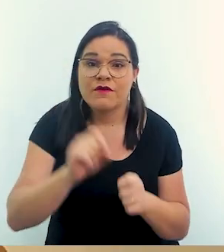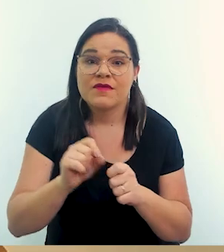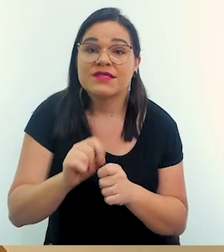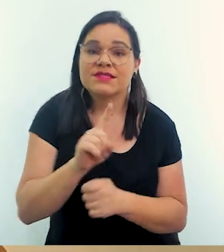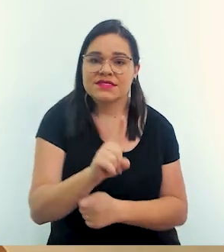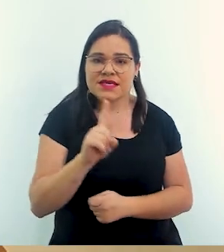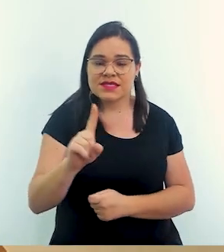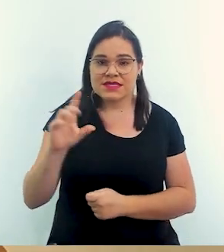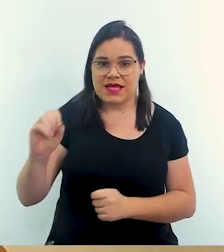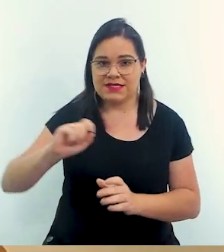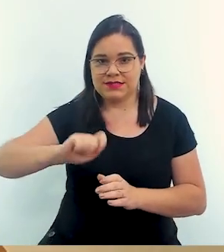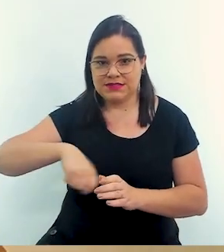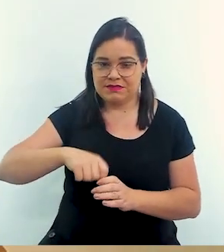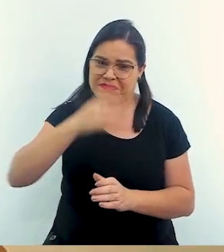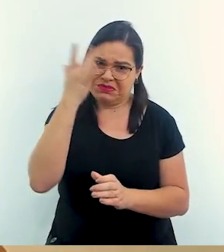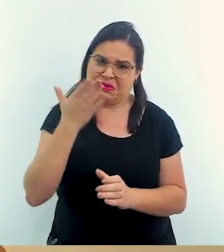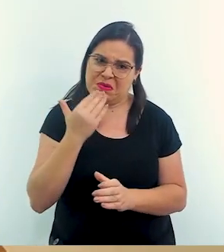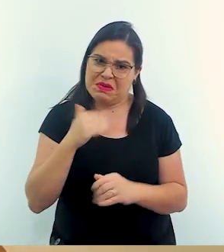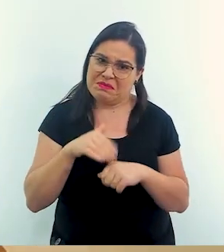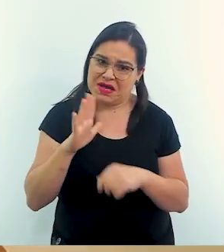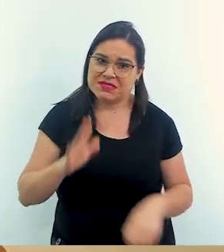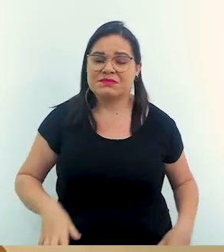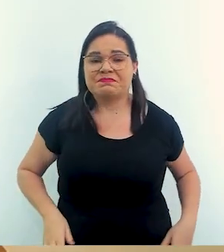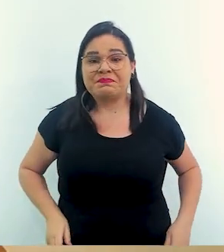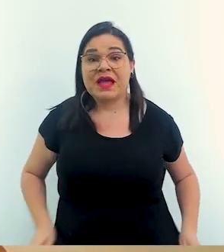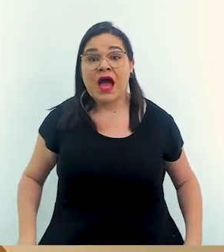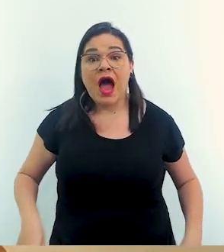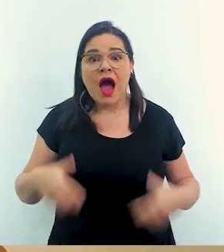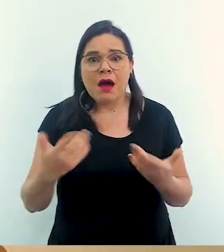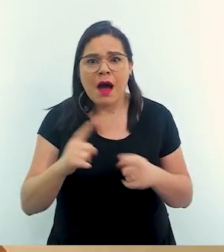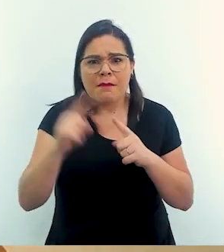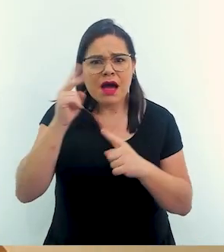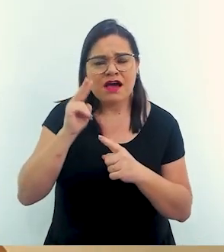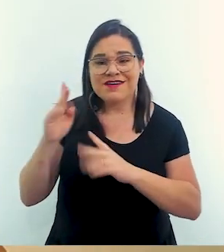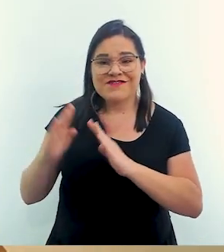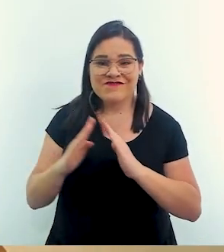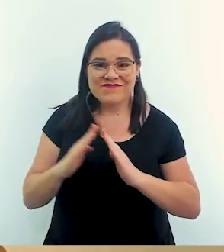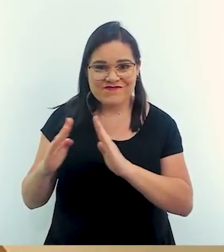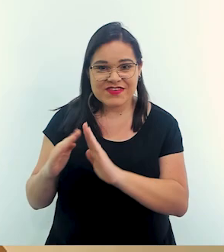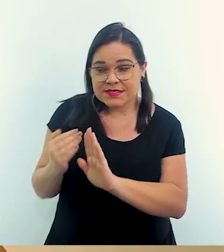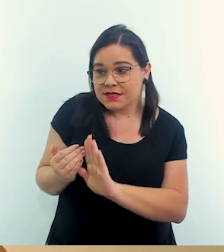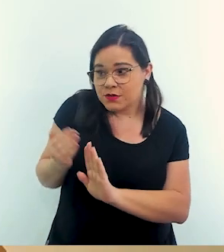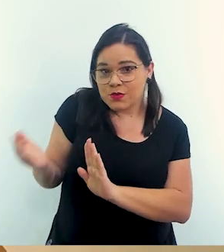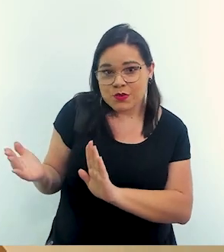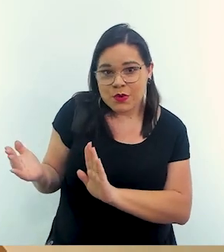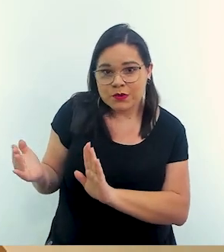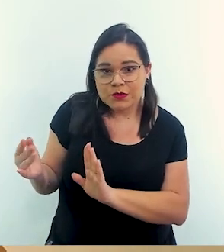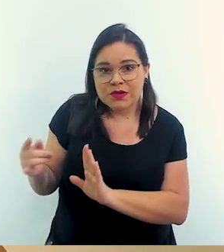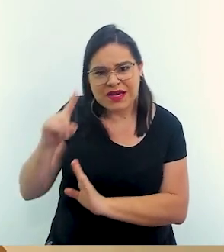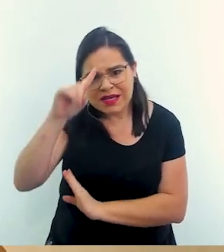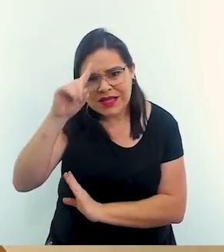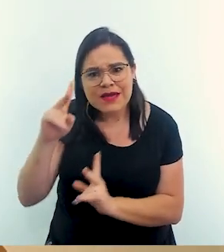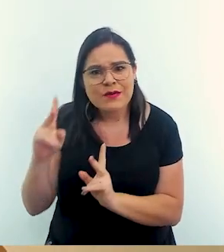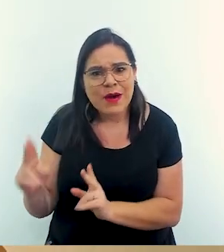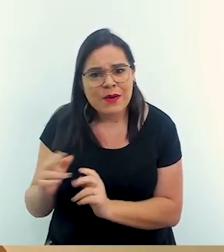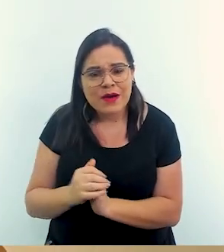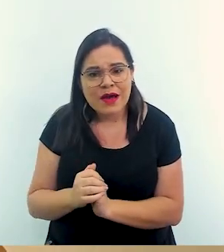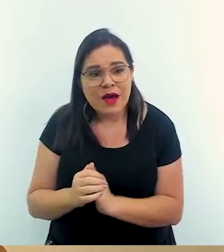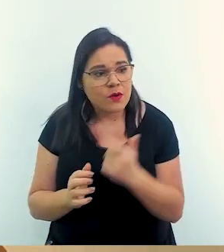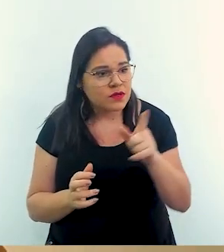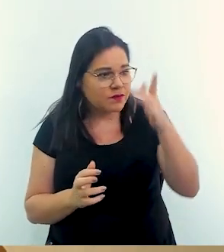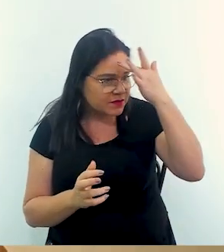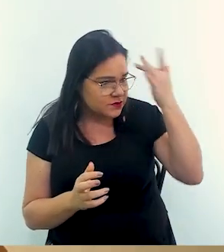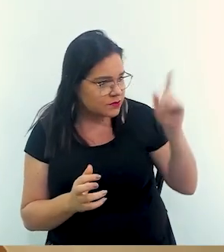vamos fazer eles 110 viandas se alguém quiser comer um pouco só que a sua vizinha do outro quarteirão teve a mesma ideia